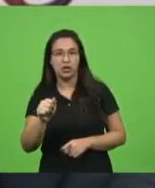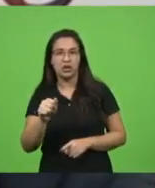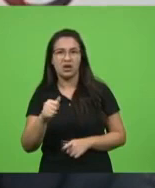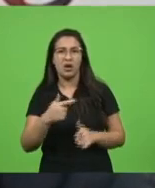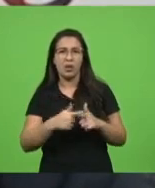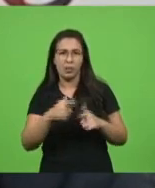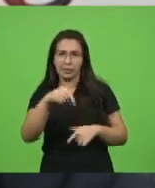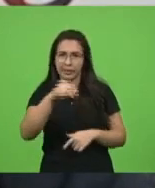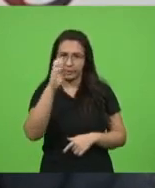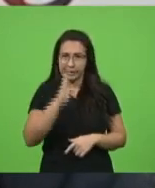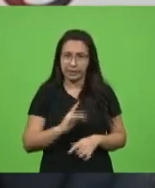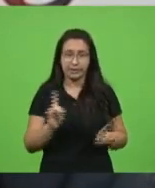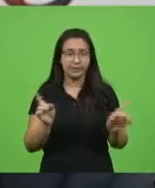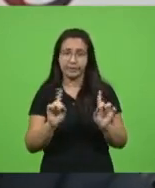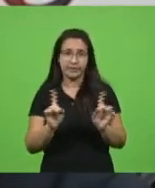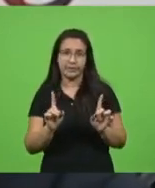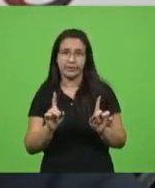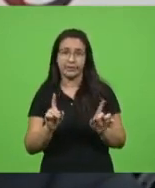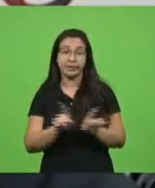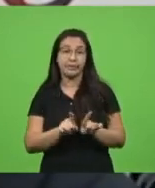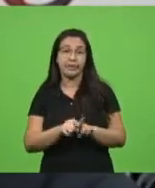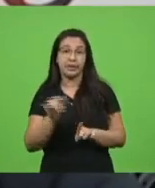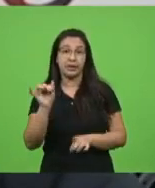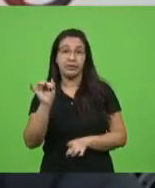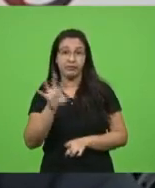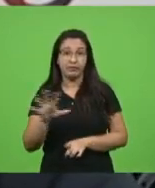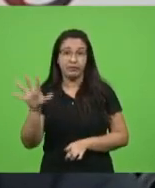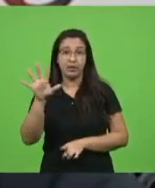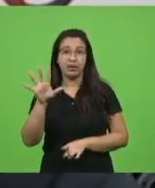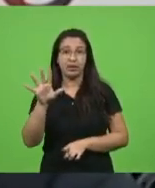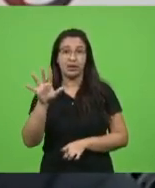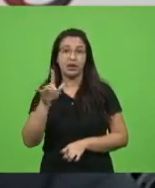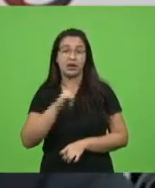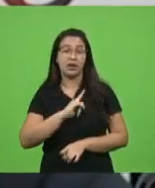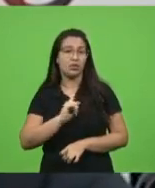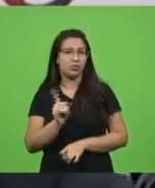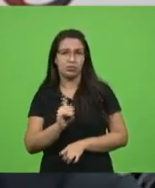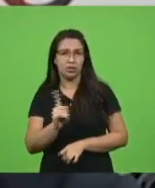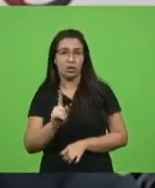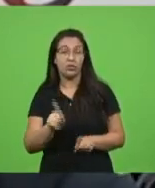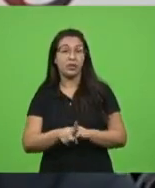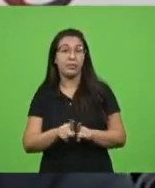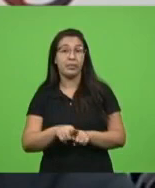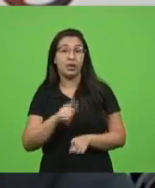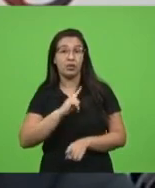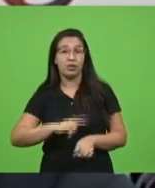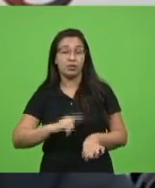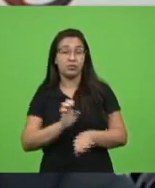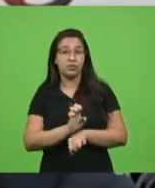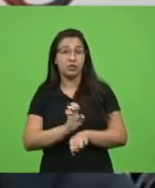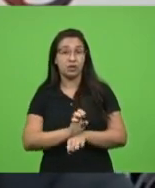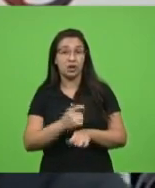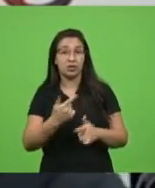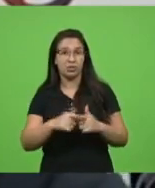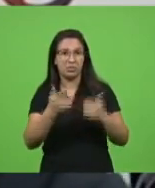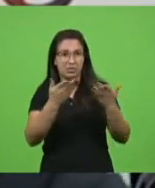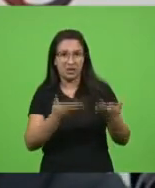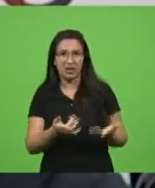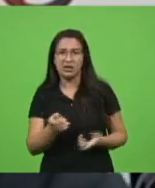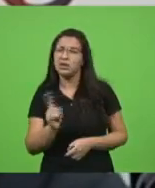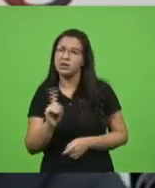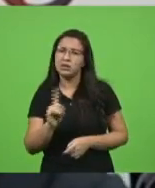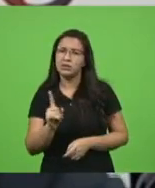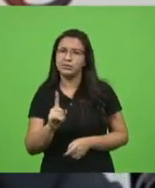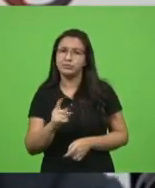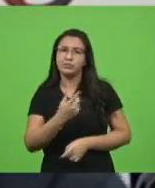problema não é o governo federal, o problema não é nem também o governo de Estado com relação às vacinas, estão vindo. agora tem